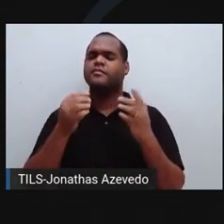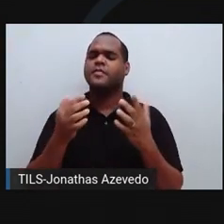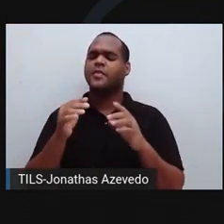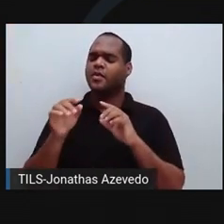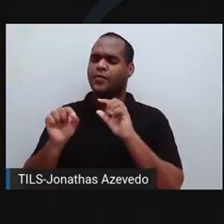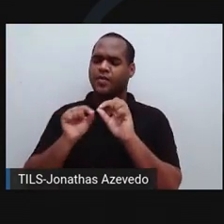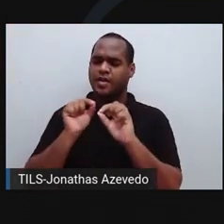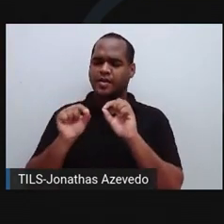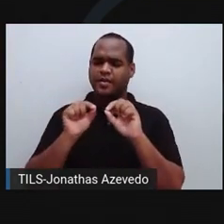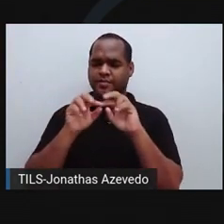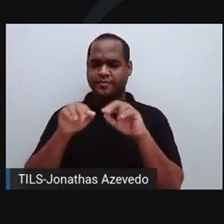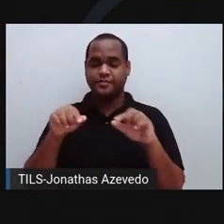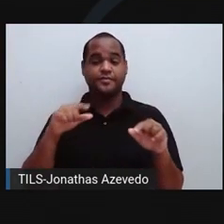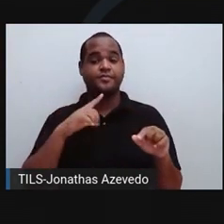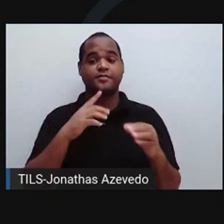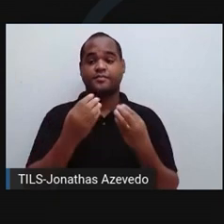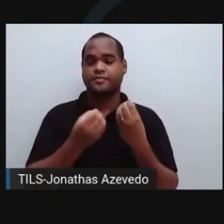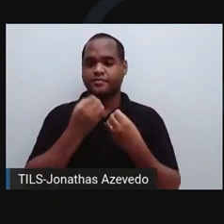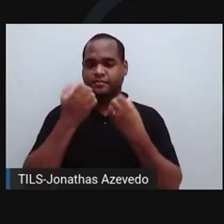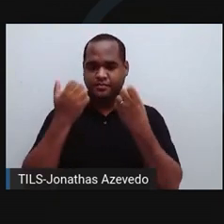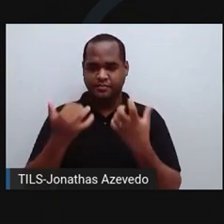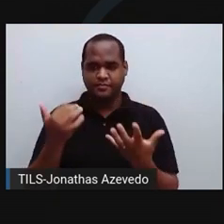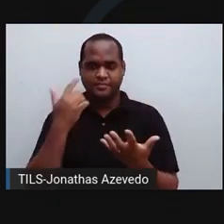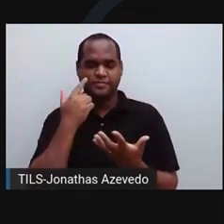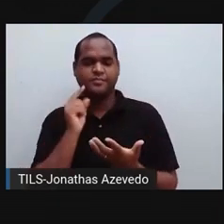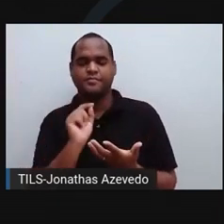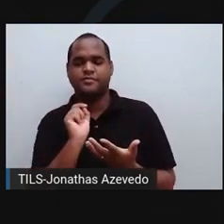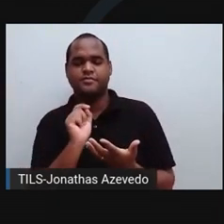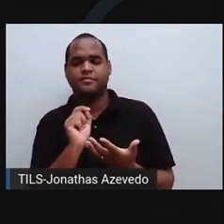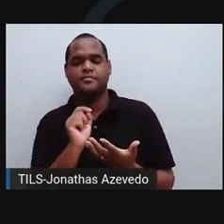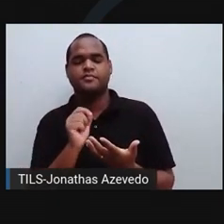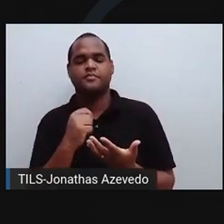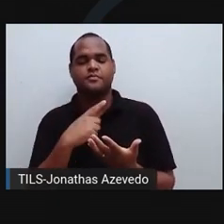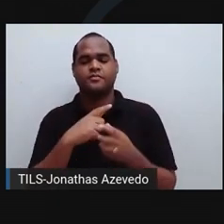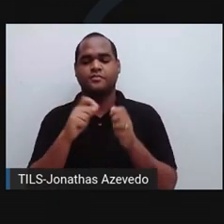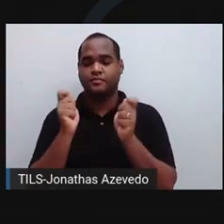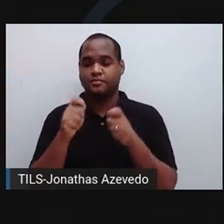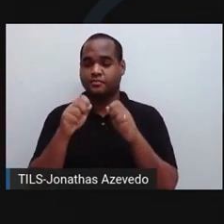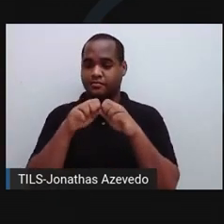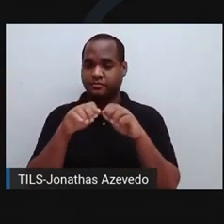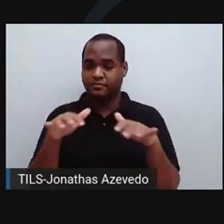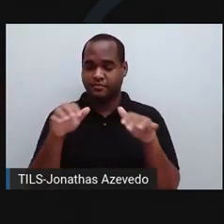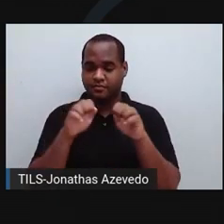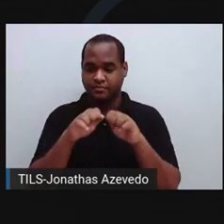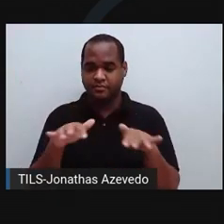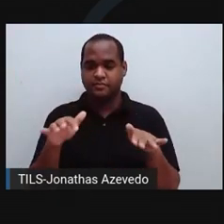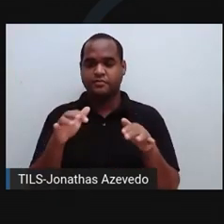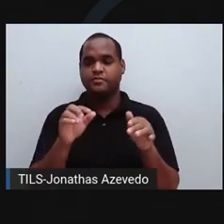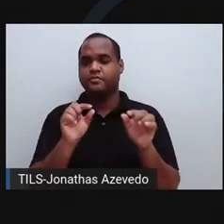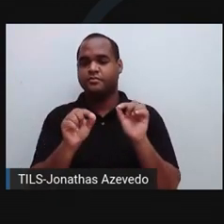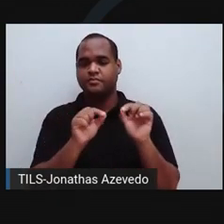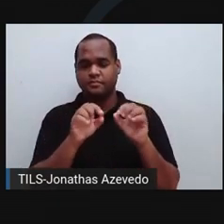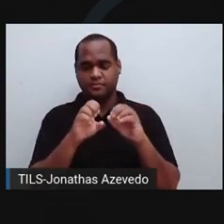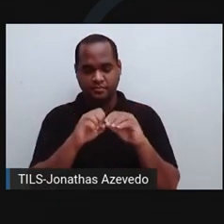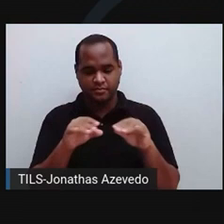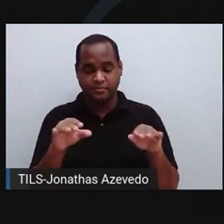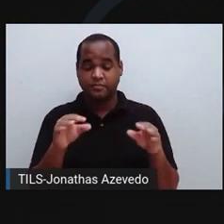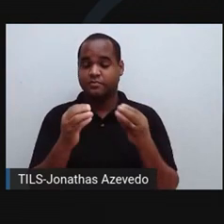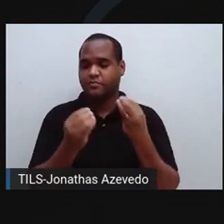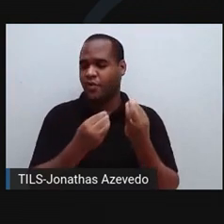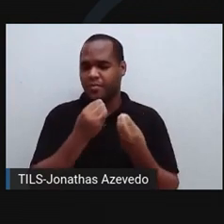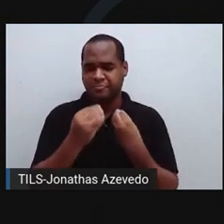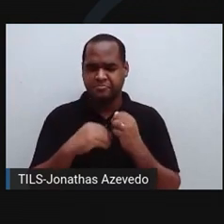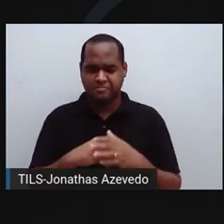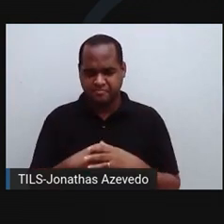medidas profiláticas aí para a gente tomar para impedir essa disseminação da doença? Justamente